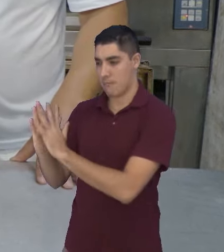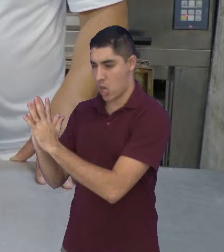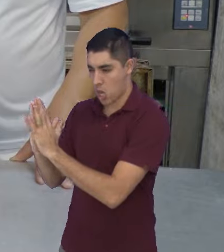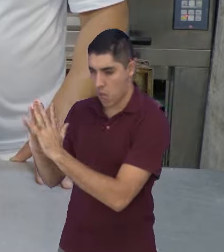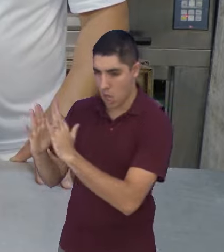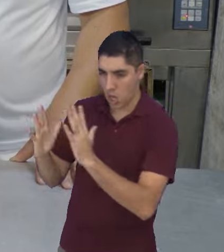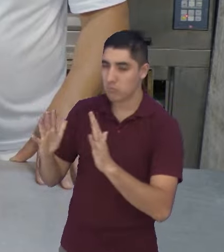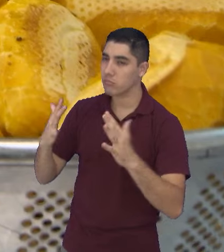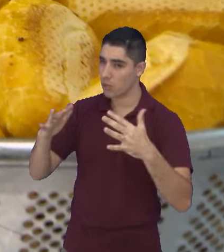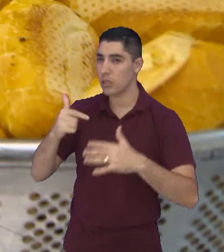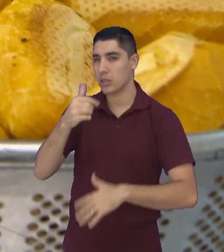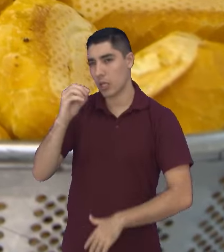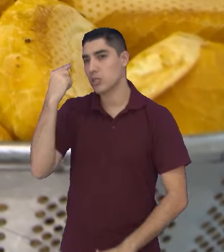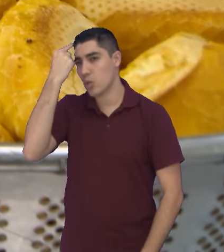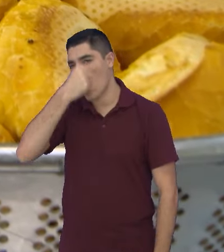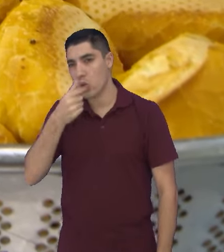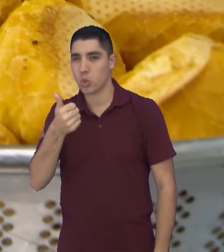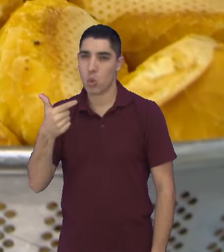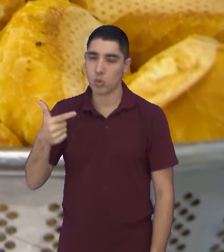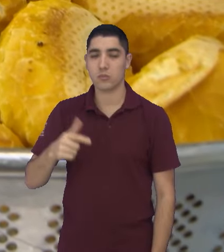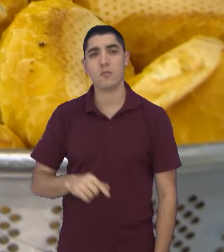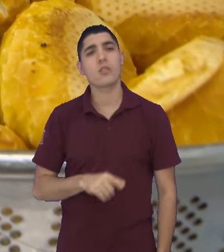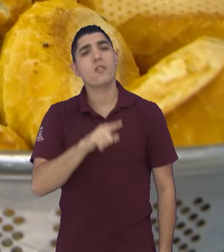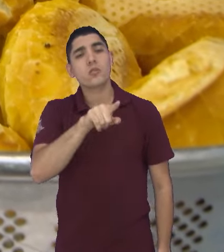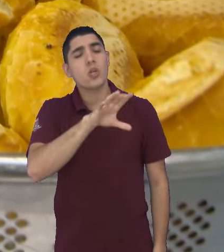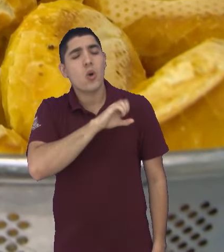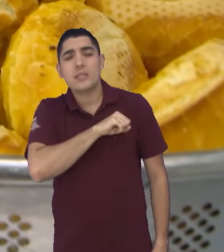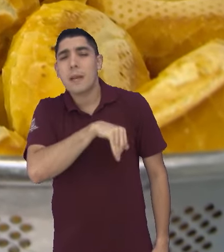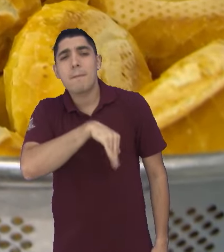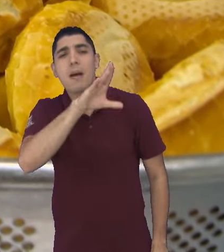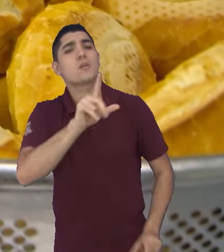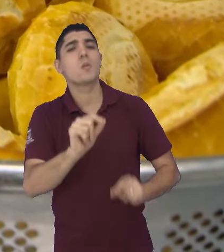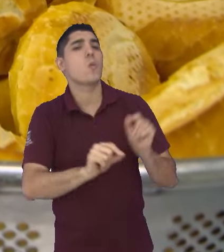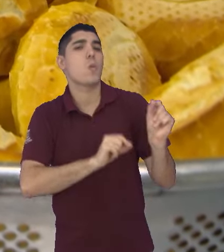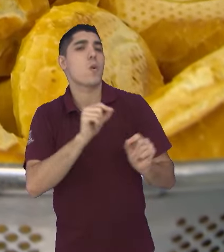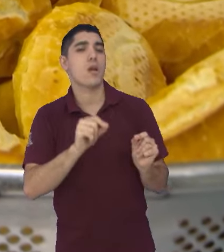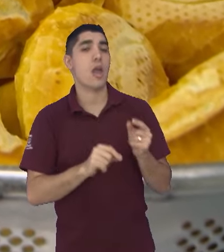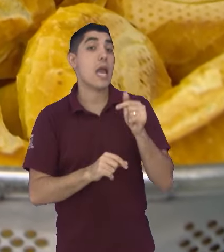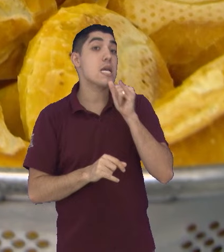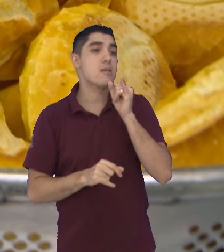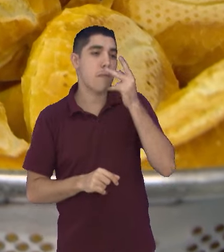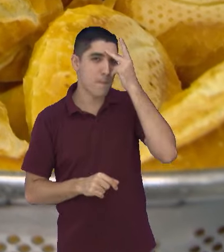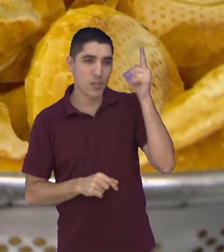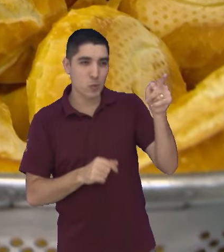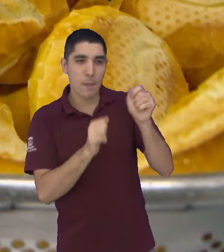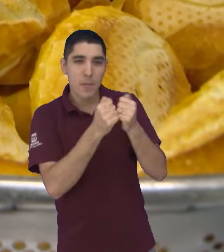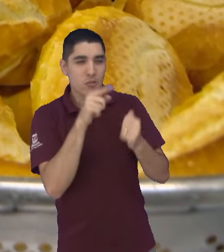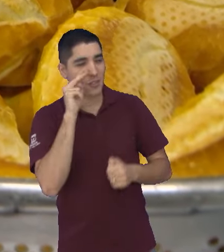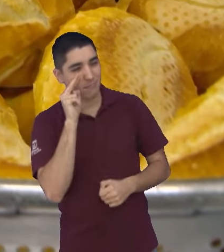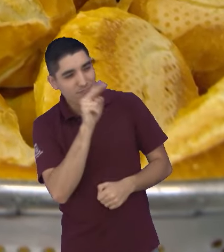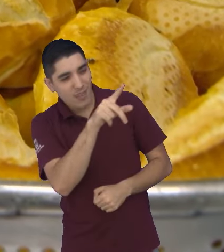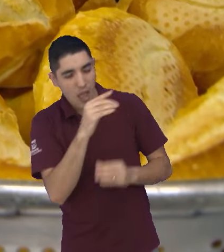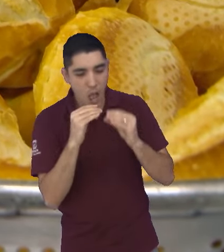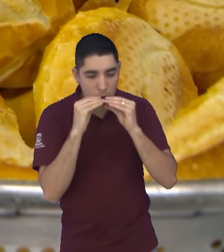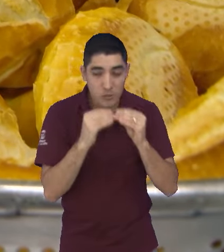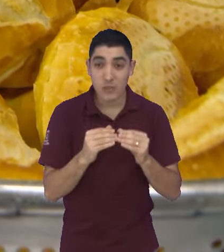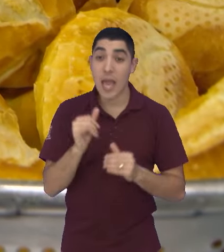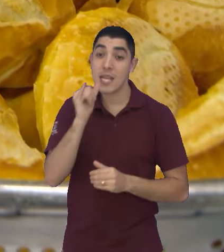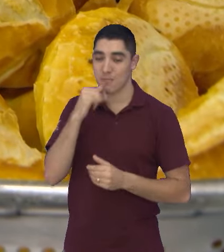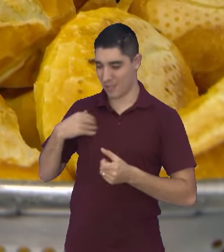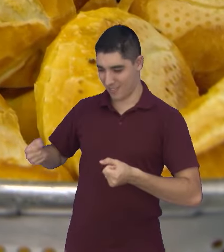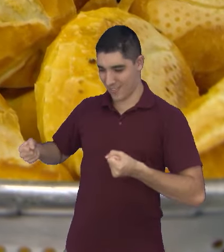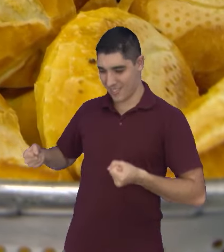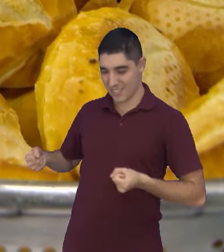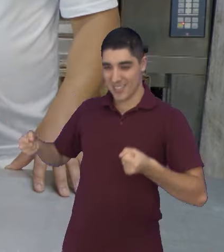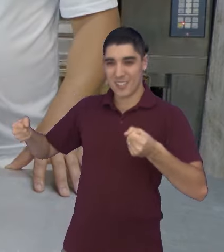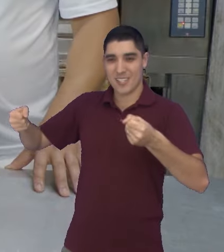mais ou menos esse horário. E o que você mais gosta dessa profissão? Quando você vê a pessoa comendo pãozinho, qual que é a sensação? eu levo um cesto desse tamanho